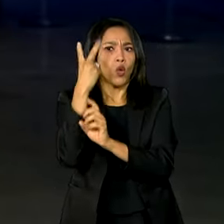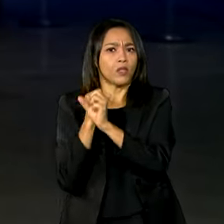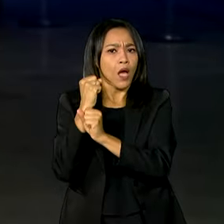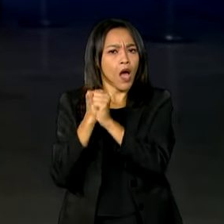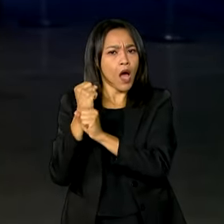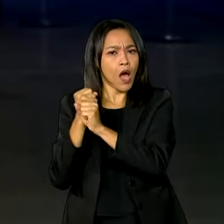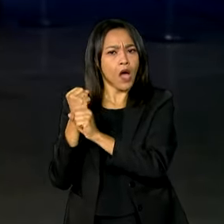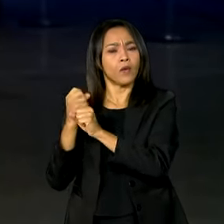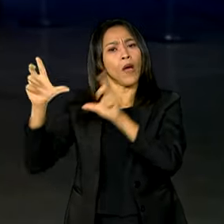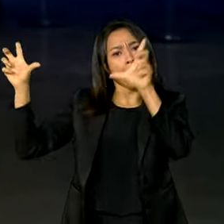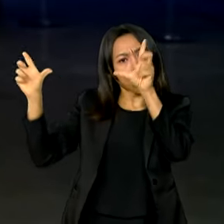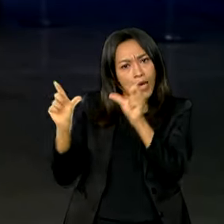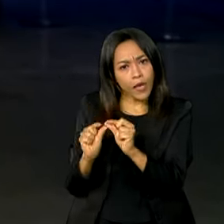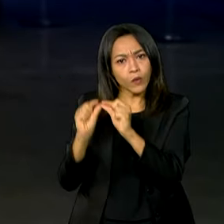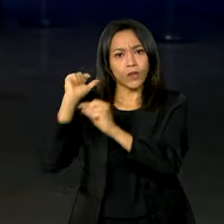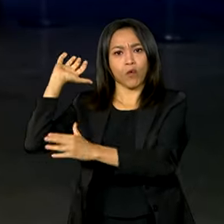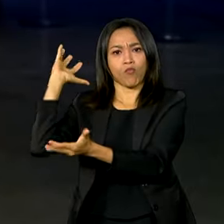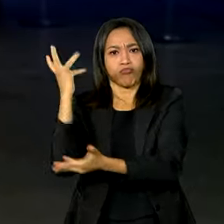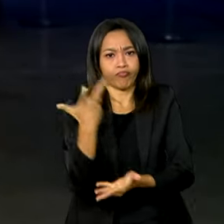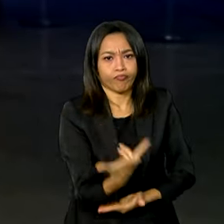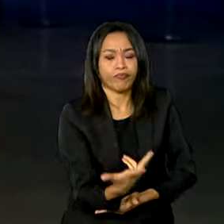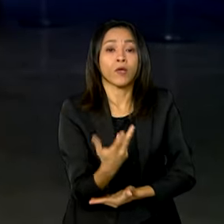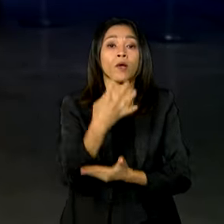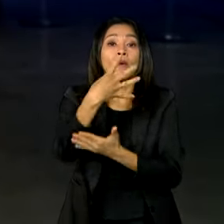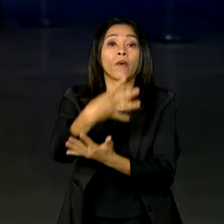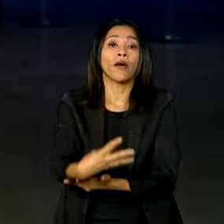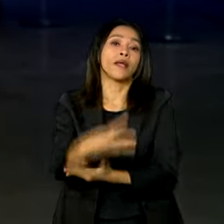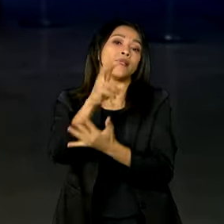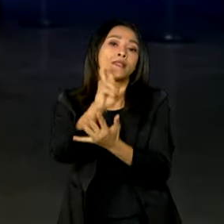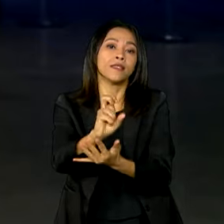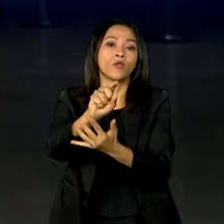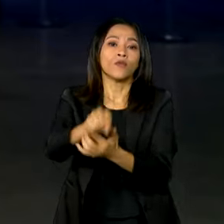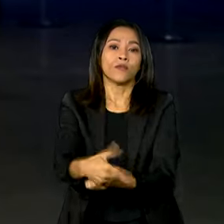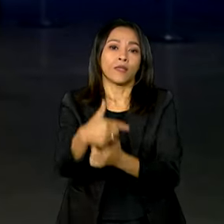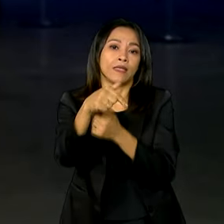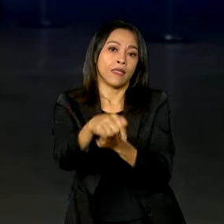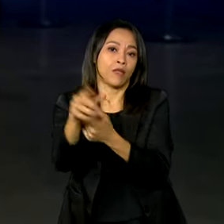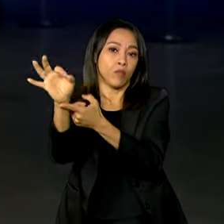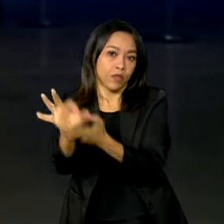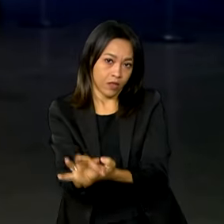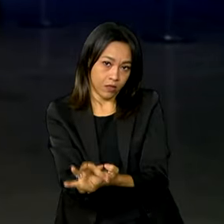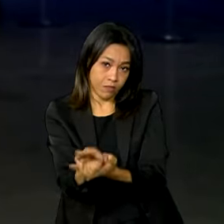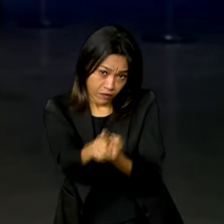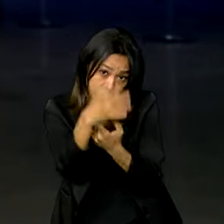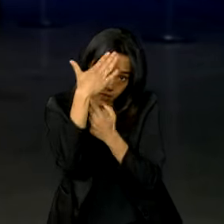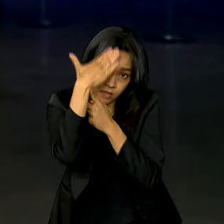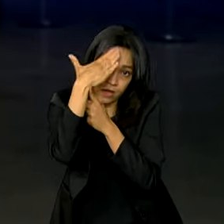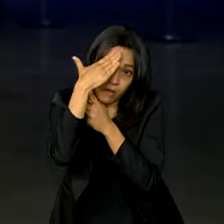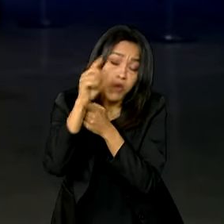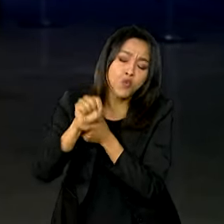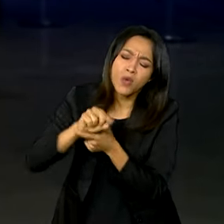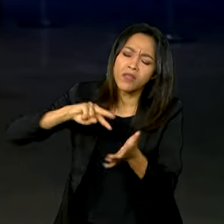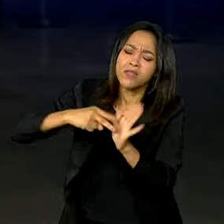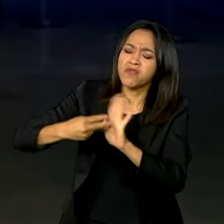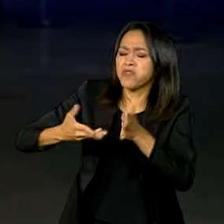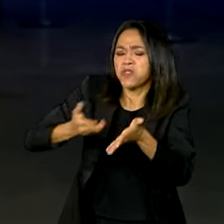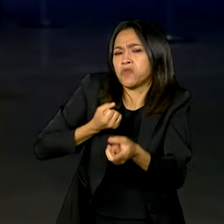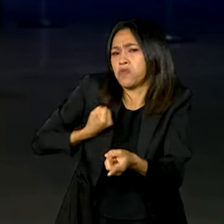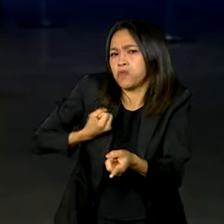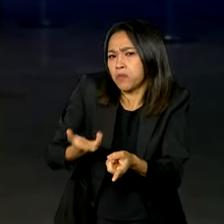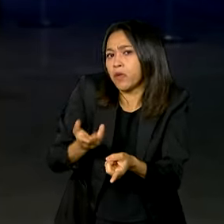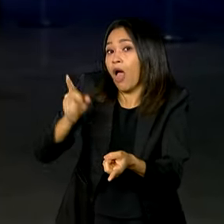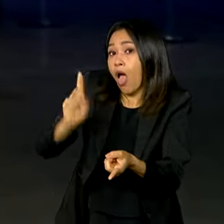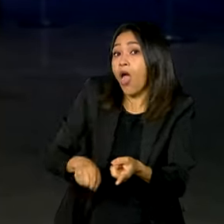a redução do desmatamento chegou a 45,7%. Para se ter uma ideia do que isso representa,